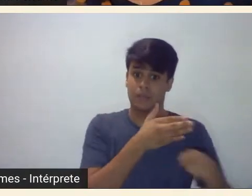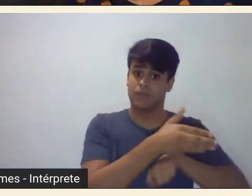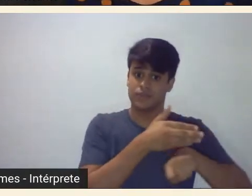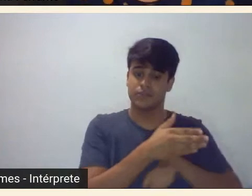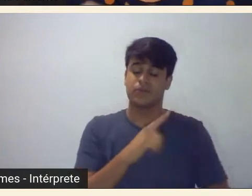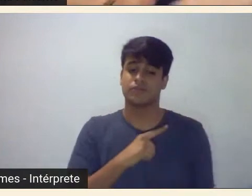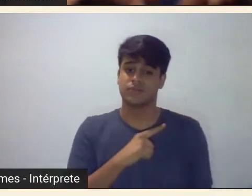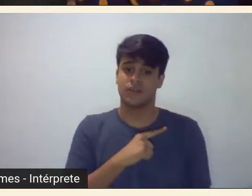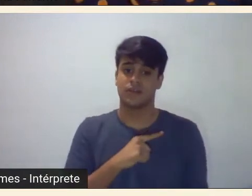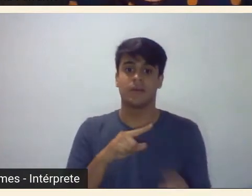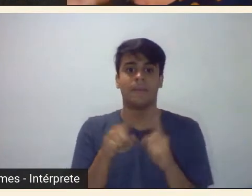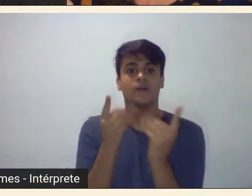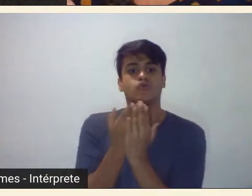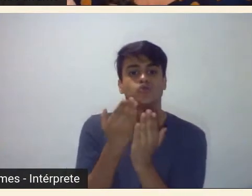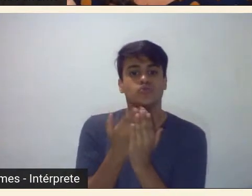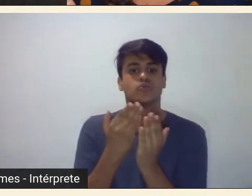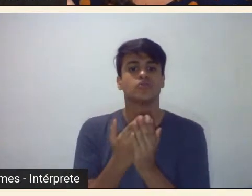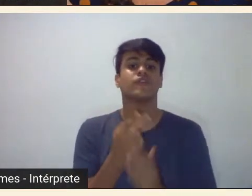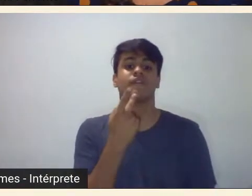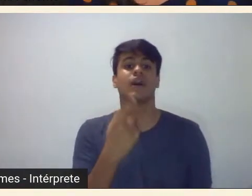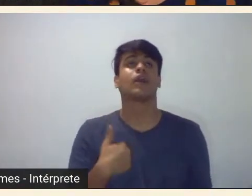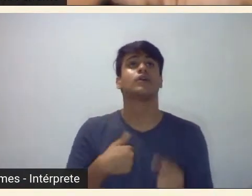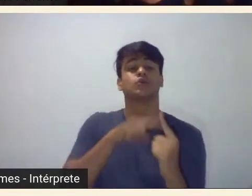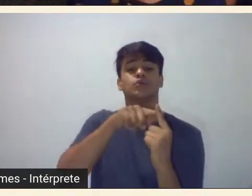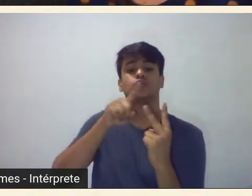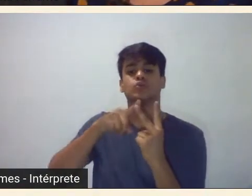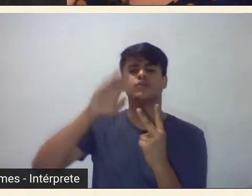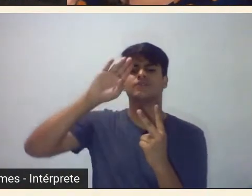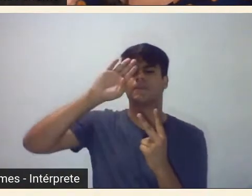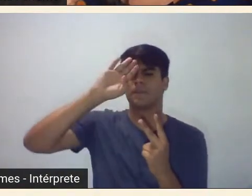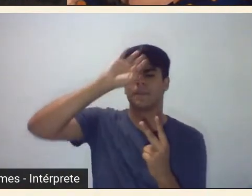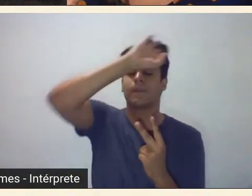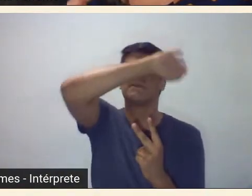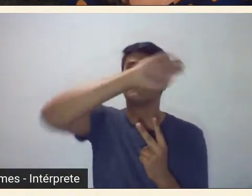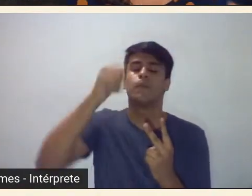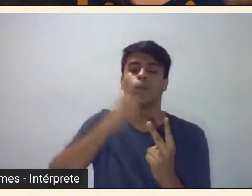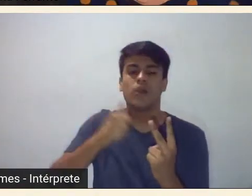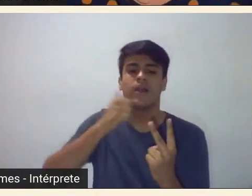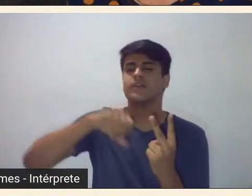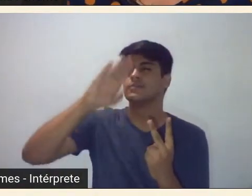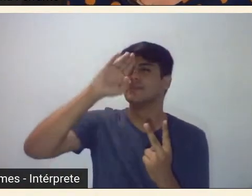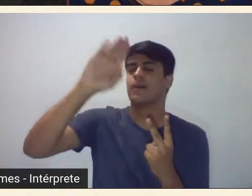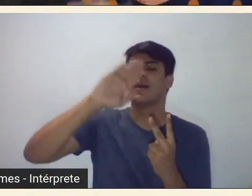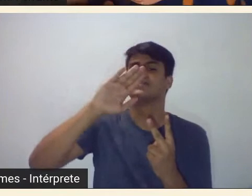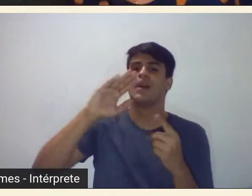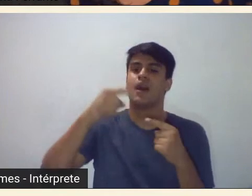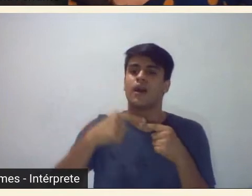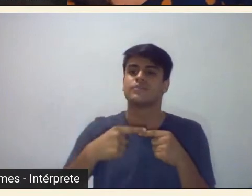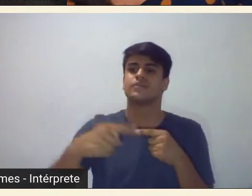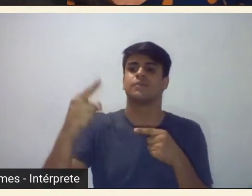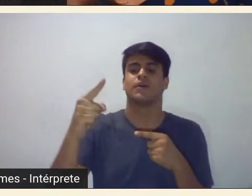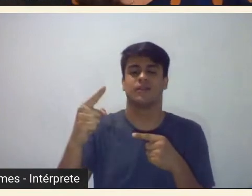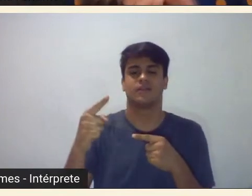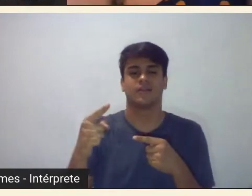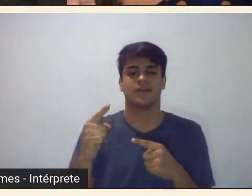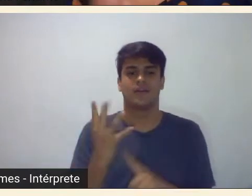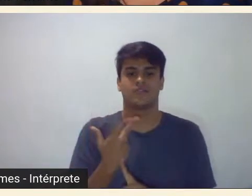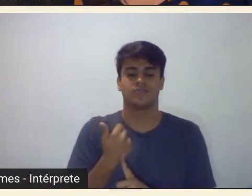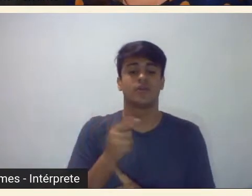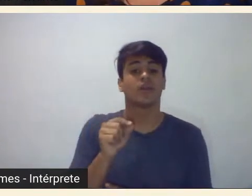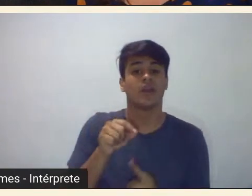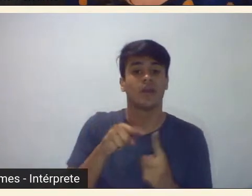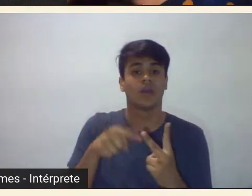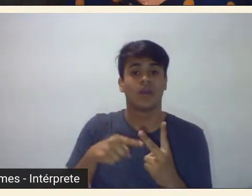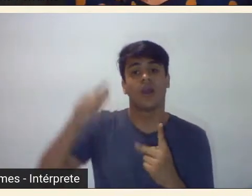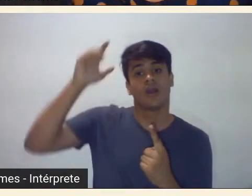recorrentes falam quais foram as duas modernistas quais foram as duas mulheres da Senana da Arte Moderna a Anitta e a Tarsila e quase